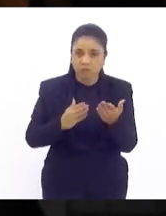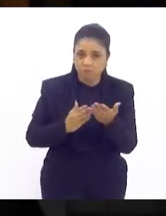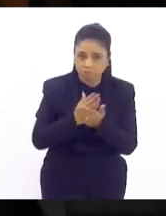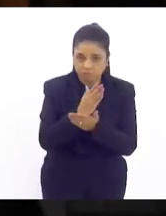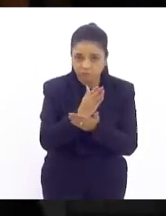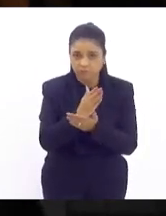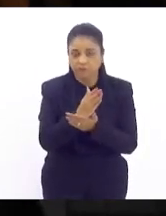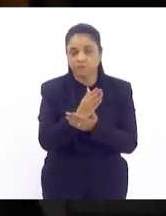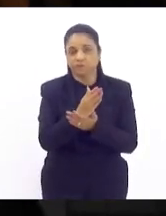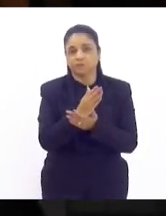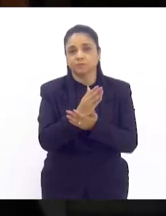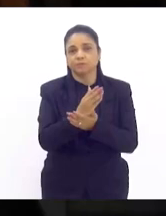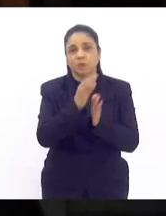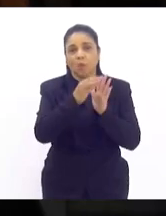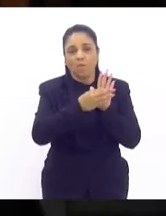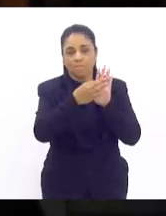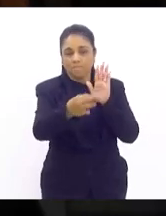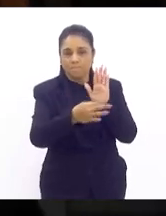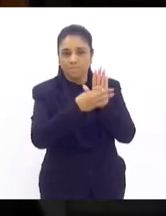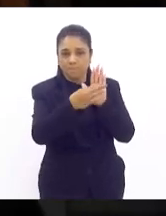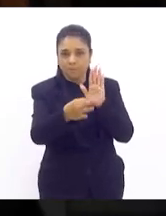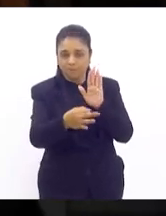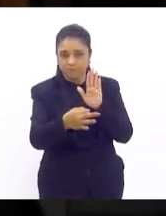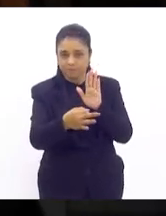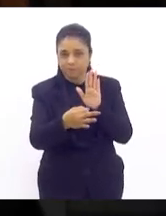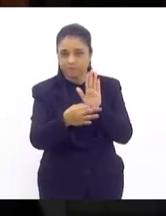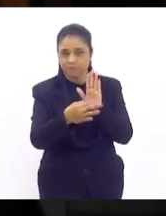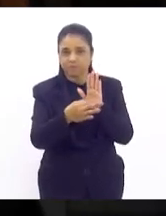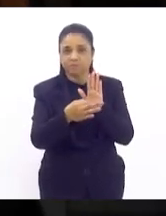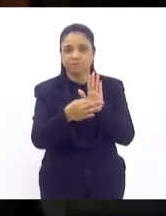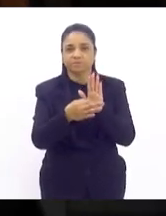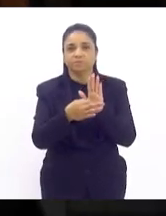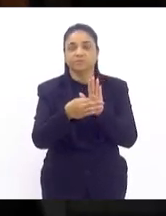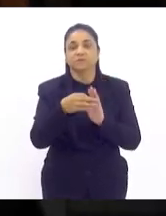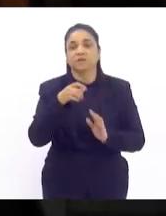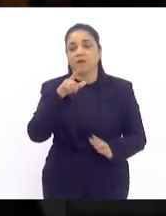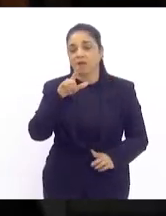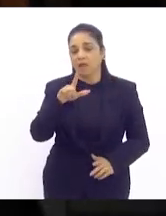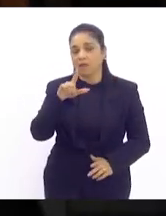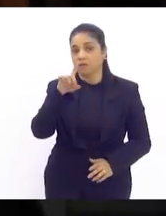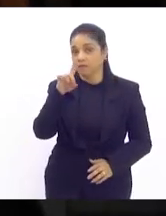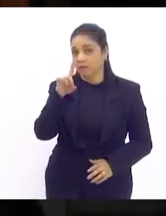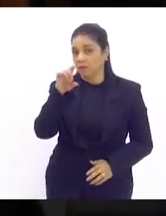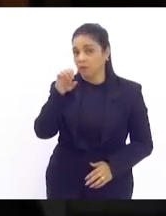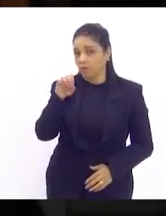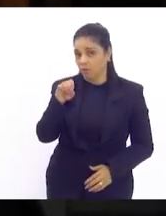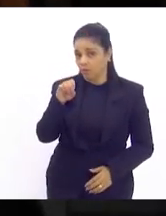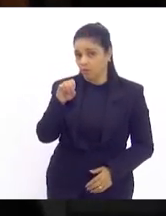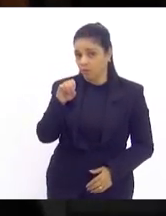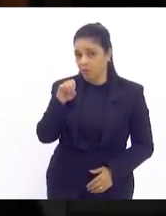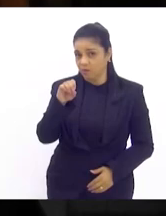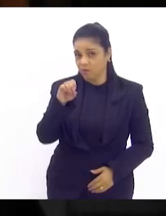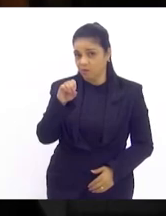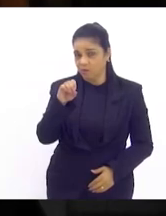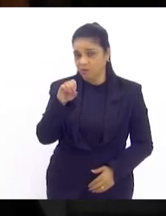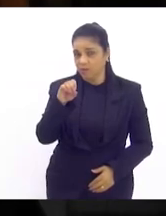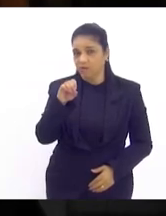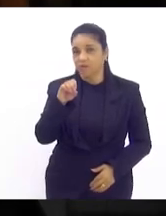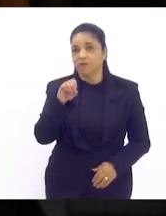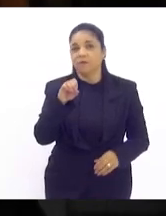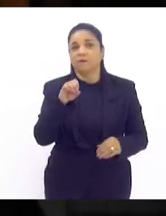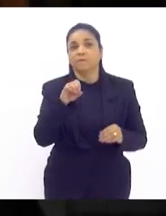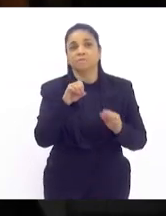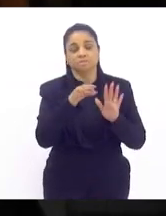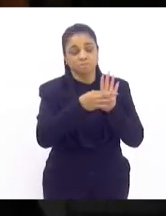o parecer prévio da LDO favorável parecer prévio